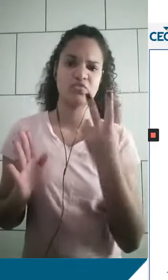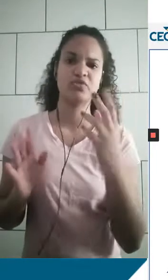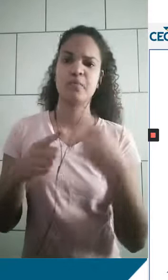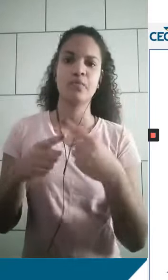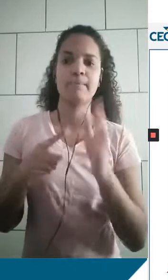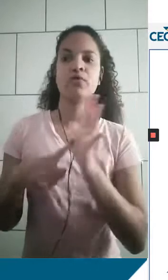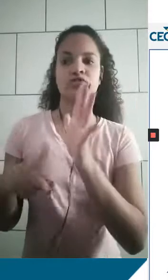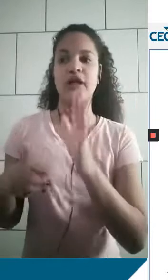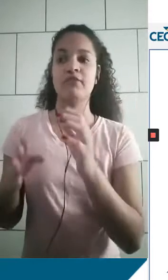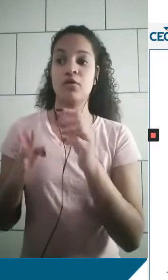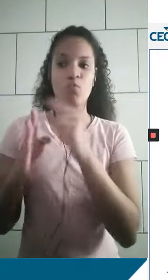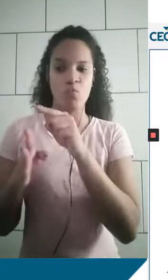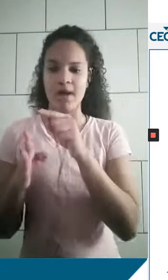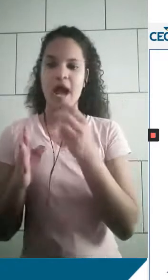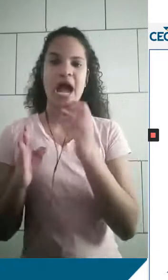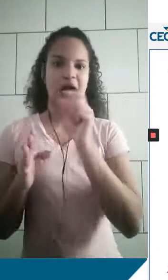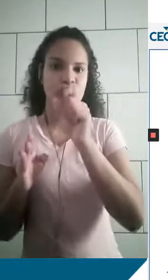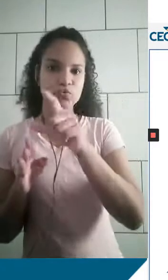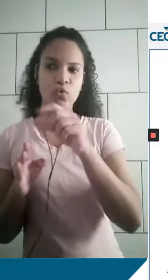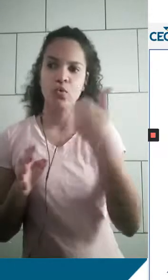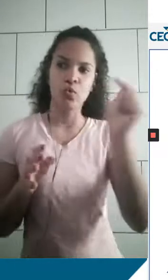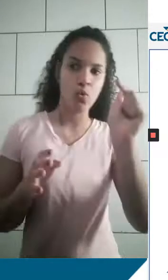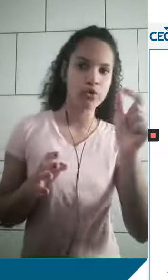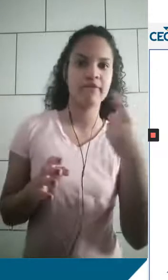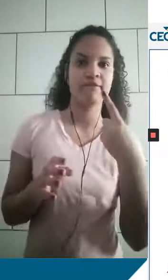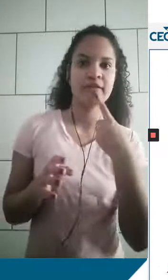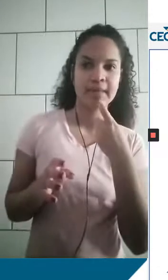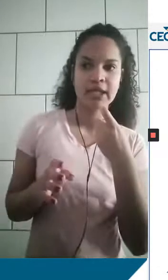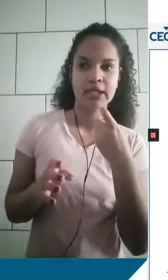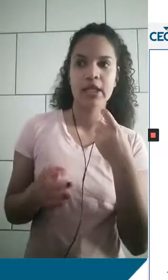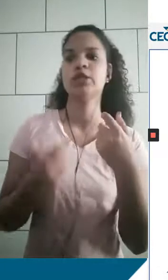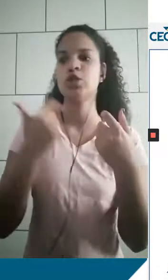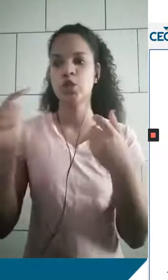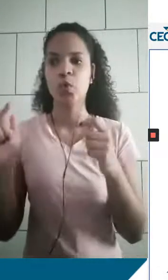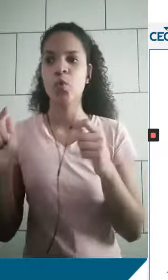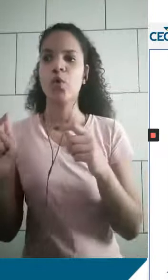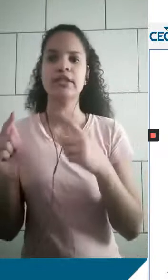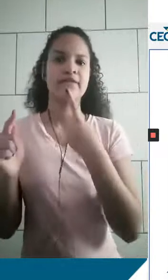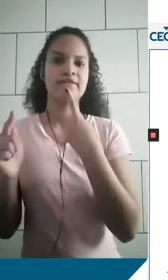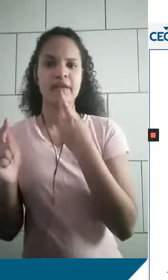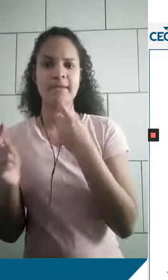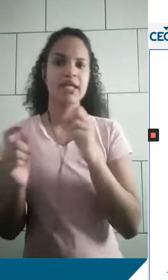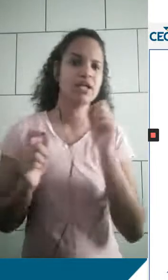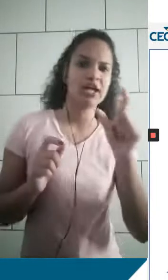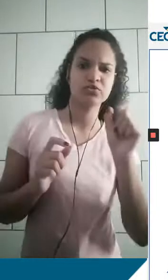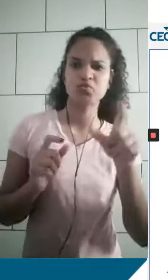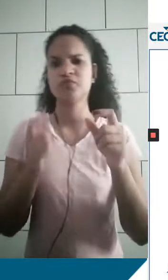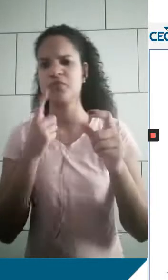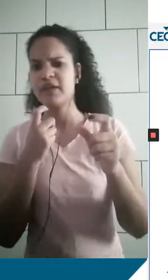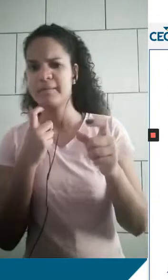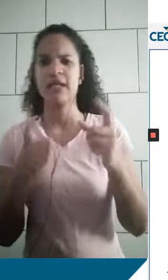mostravam isso. Uma fita azul e outra toda vermelha, por exemplo, e outra toda fragmentada. Vermelhinho e azulzinho,